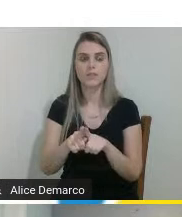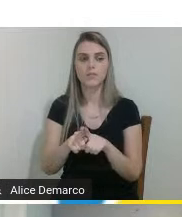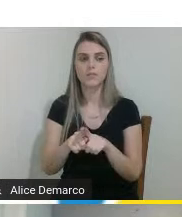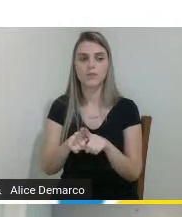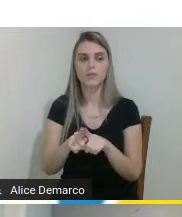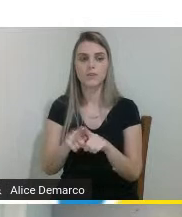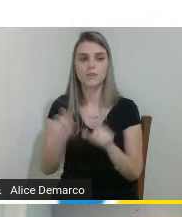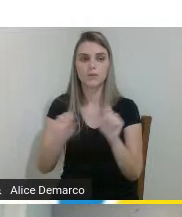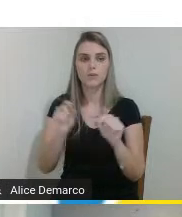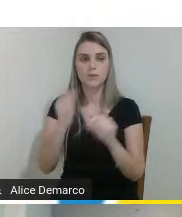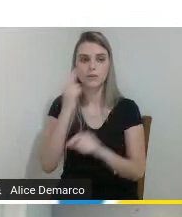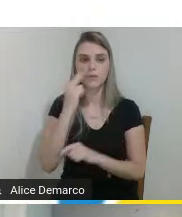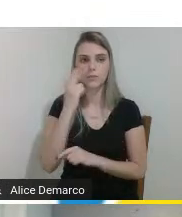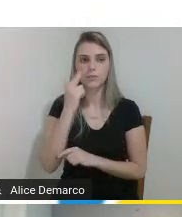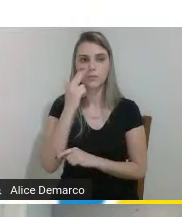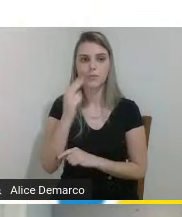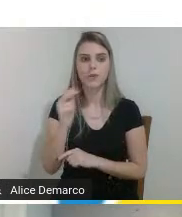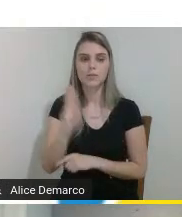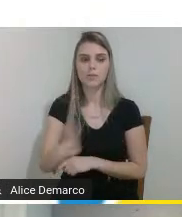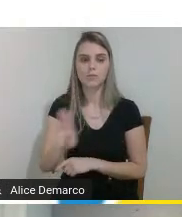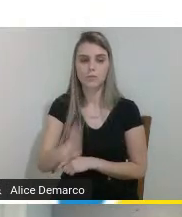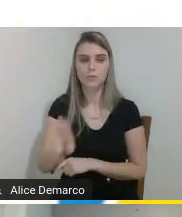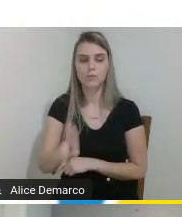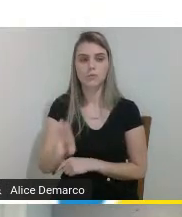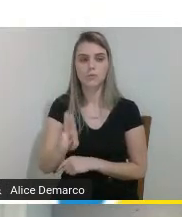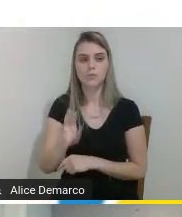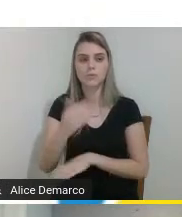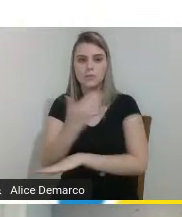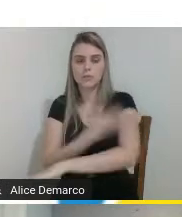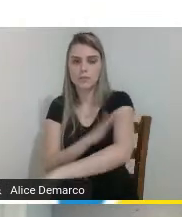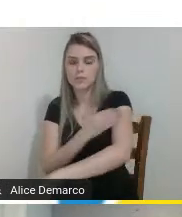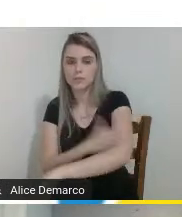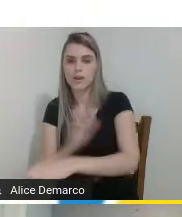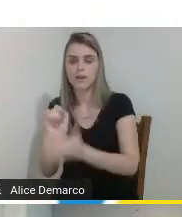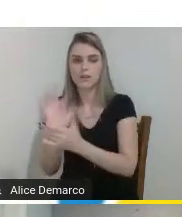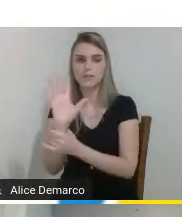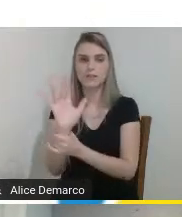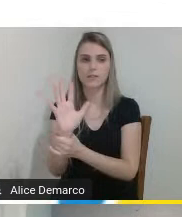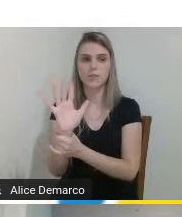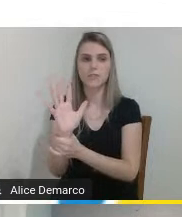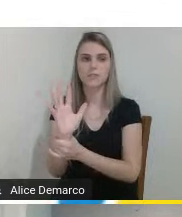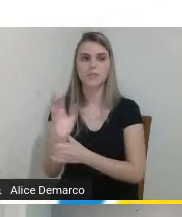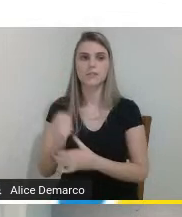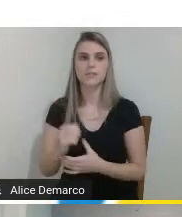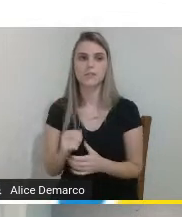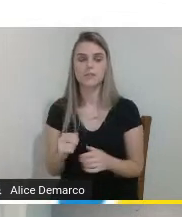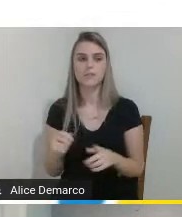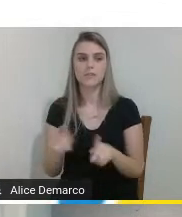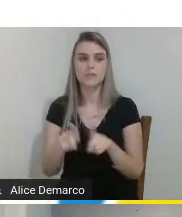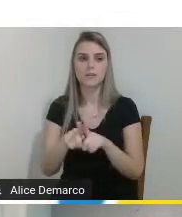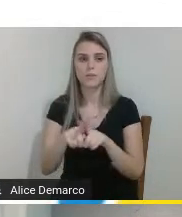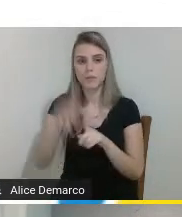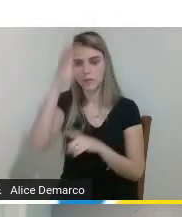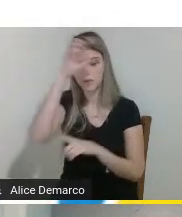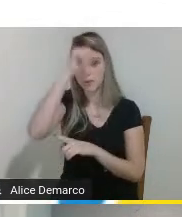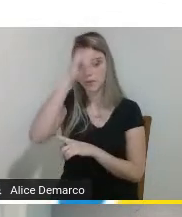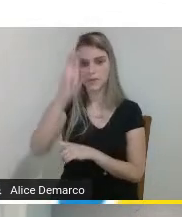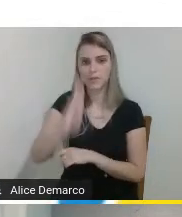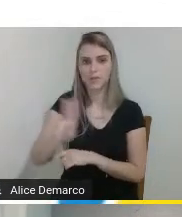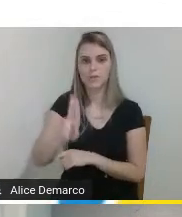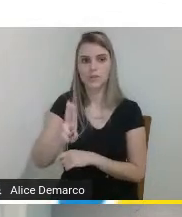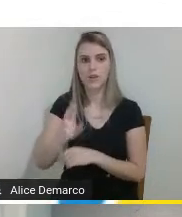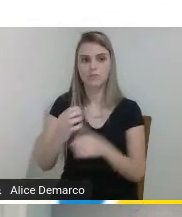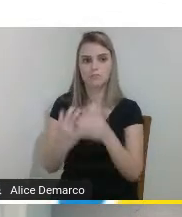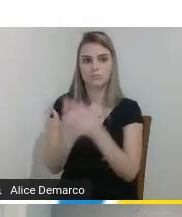acontece que o usuário tem que treinar com a prótese que o usuário tem que aprender a usar a prótese. A prótese se adaptaria ao